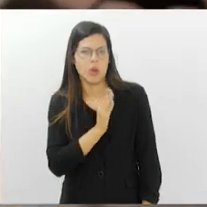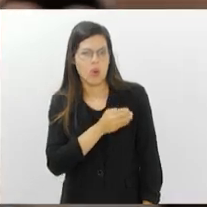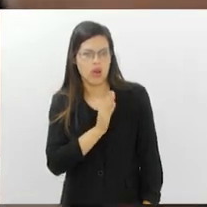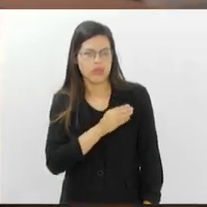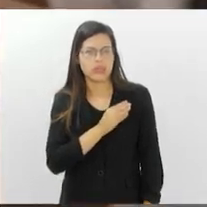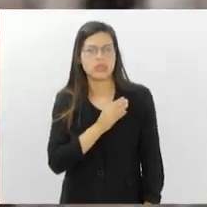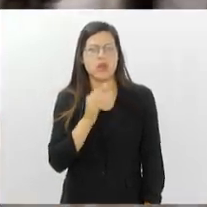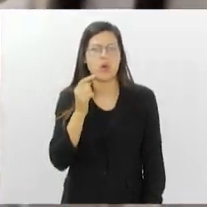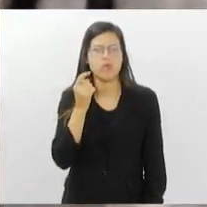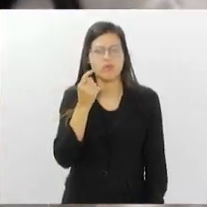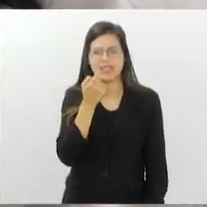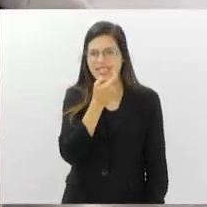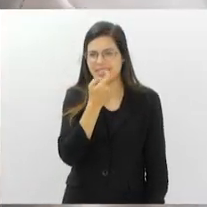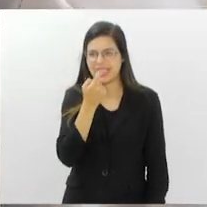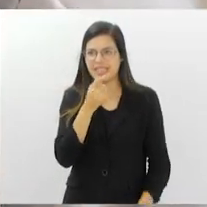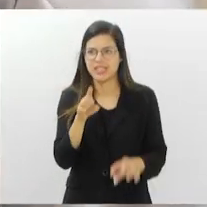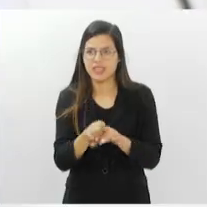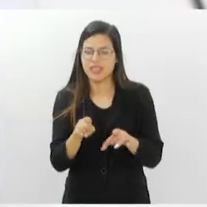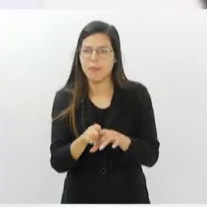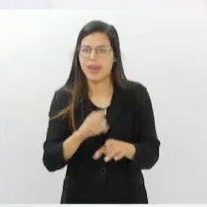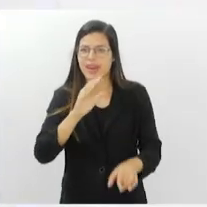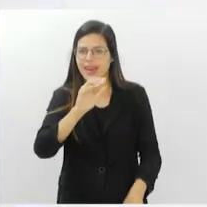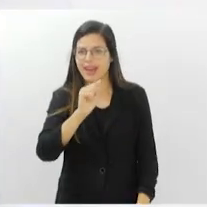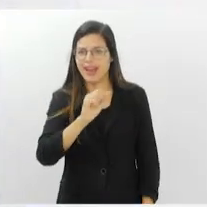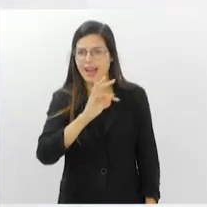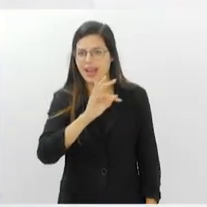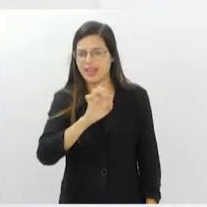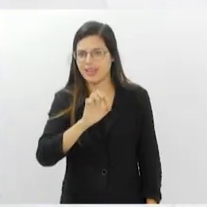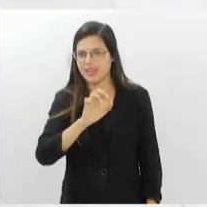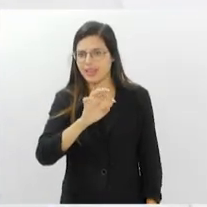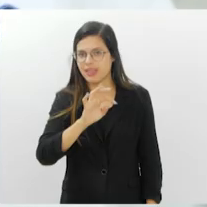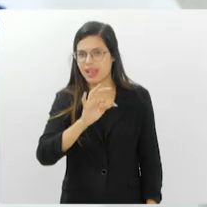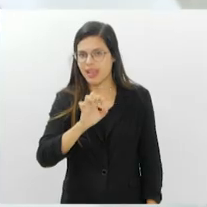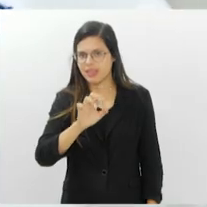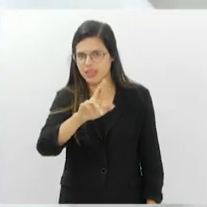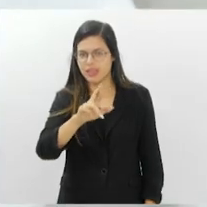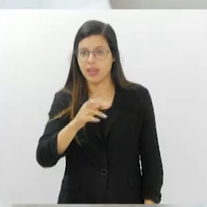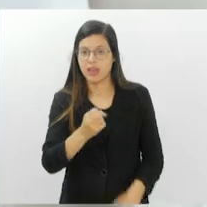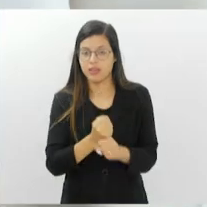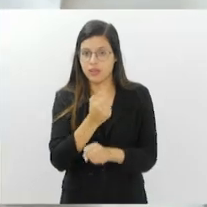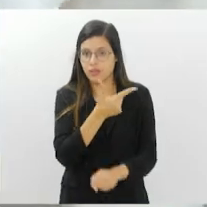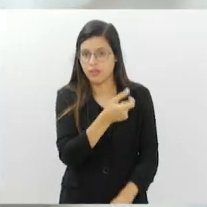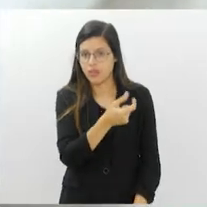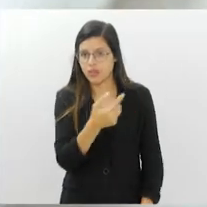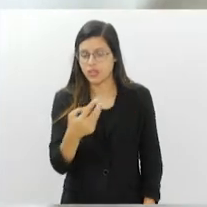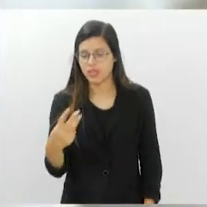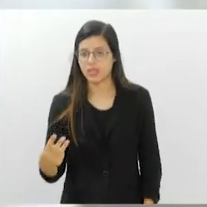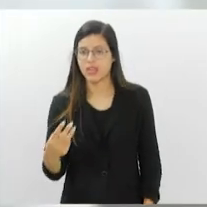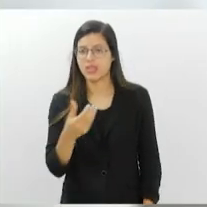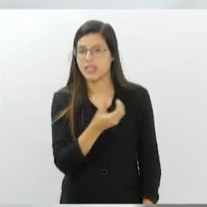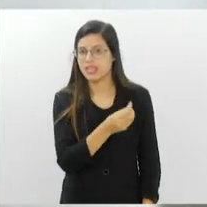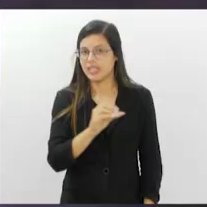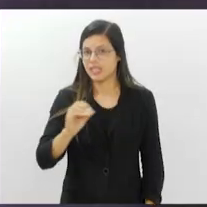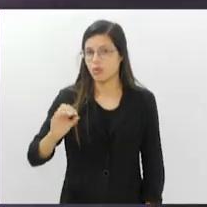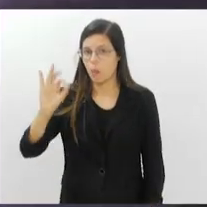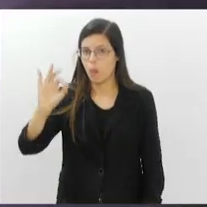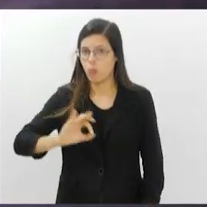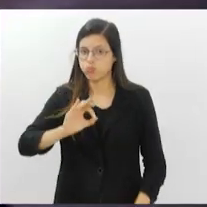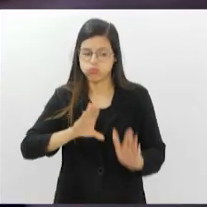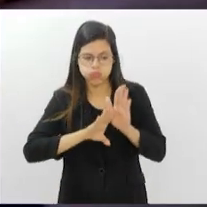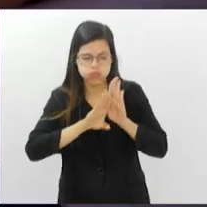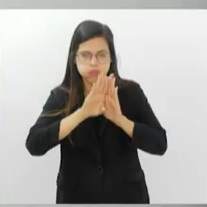odontológicas e cateterismos. Em 2023, a ONG fez 600% a mais de consultas